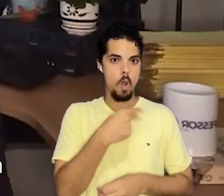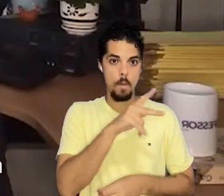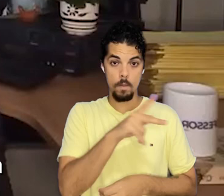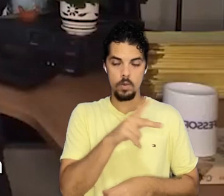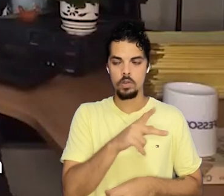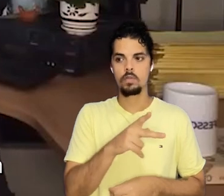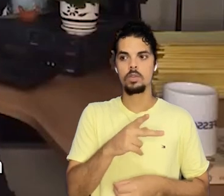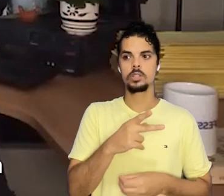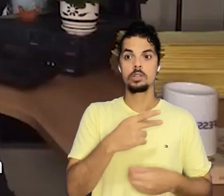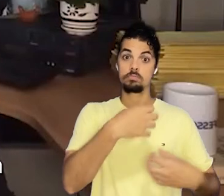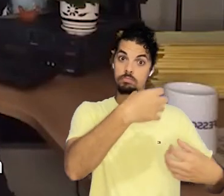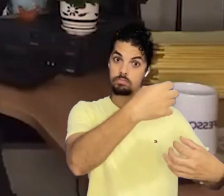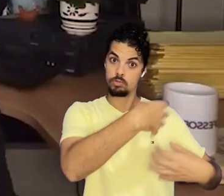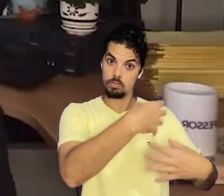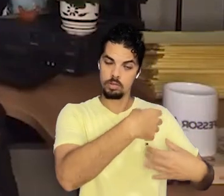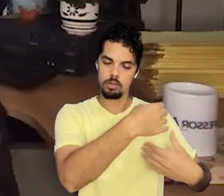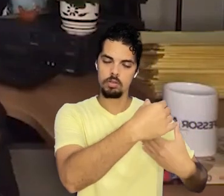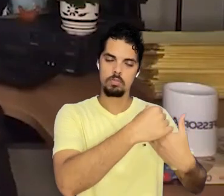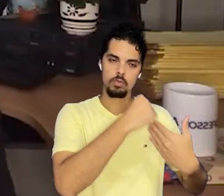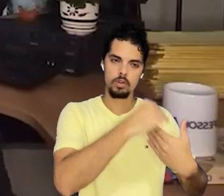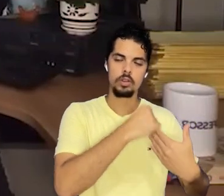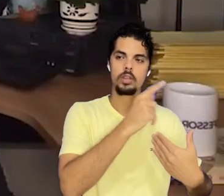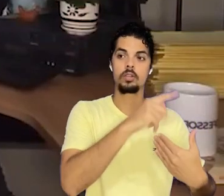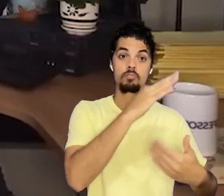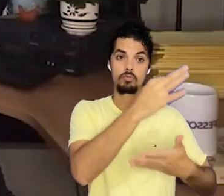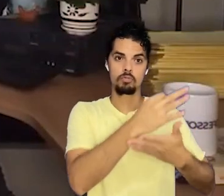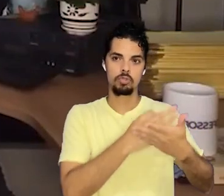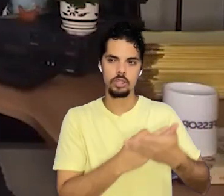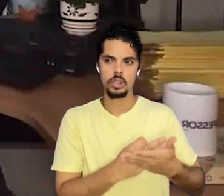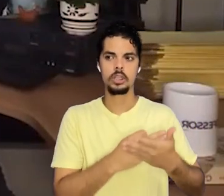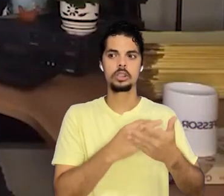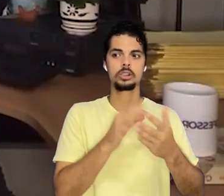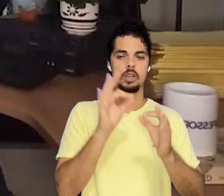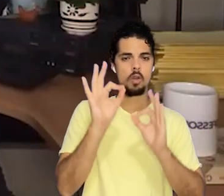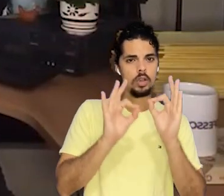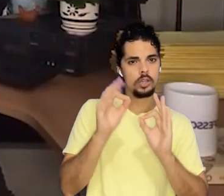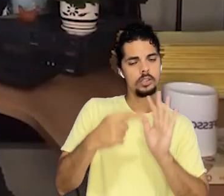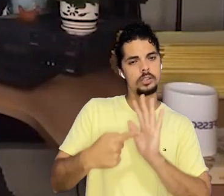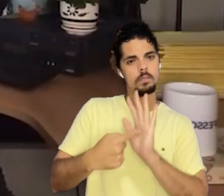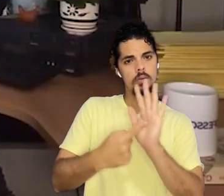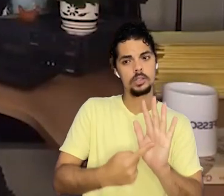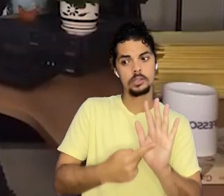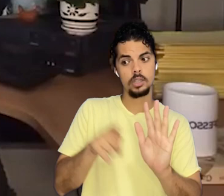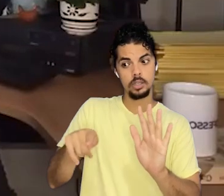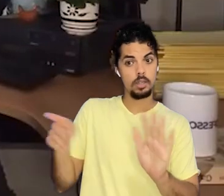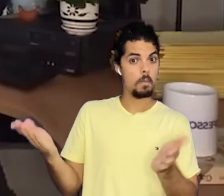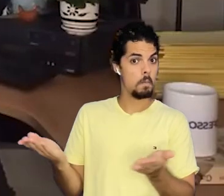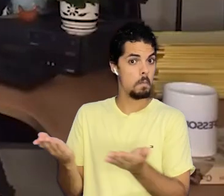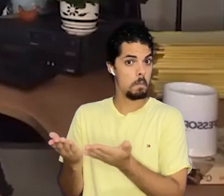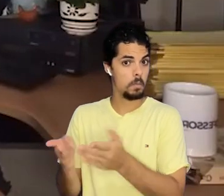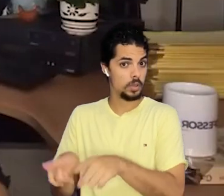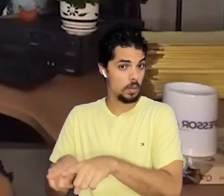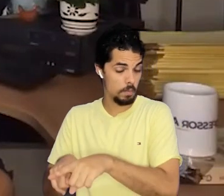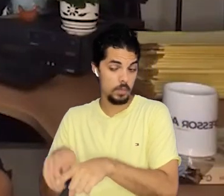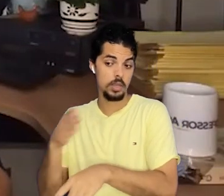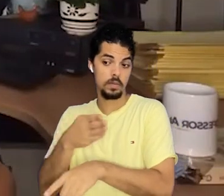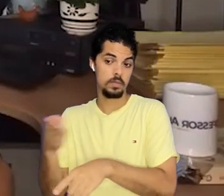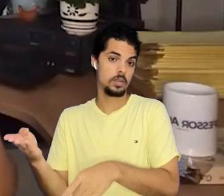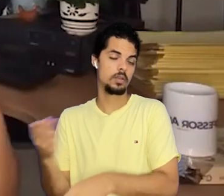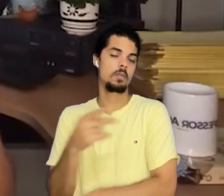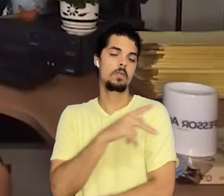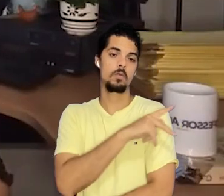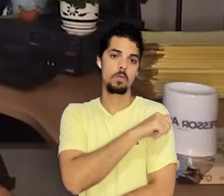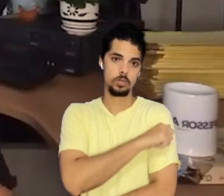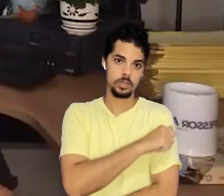motes que esse texto tem é questionar o mito da independência pacífica. Então, quando o professor